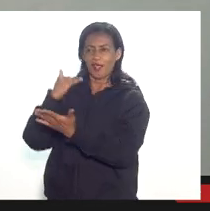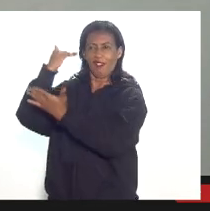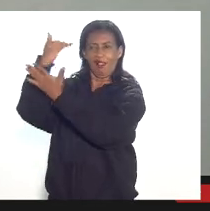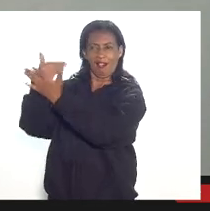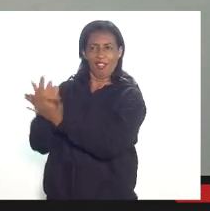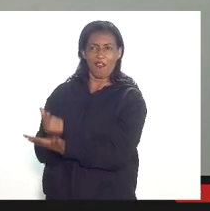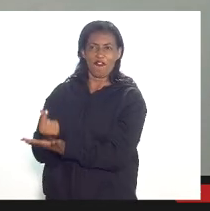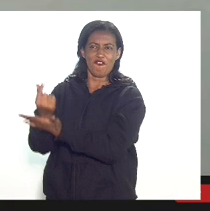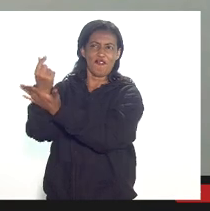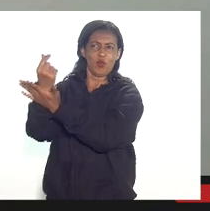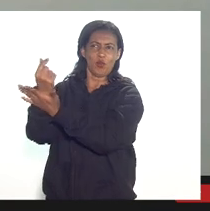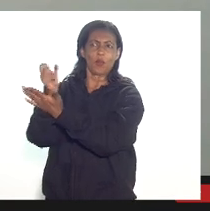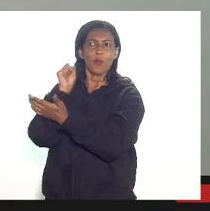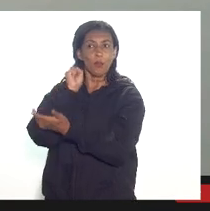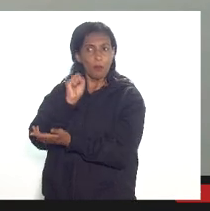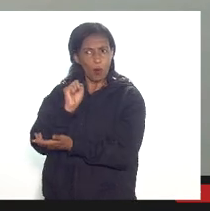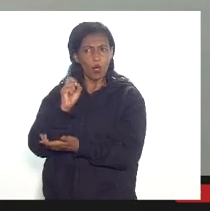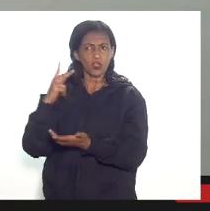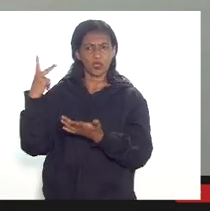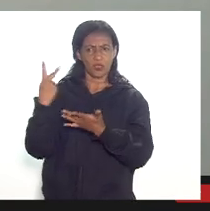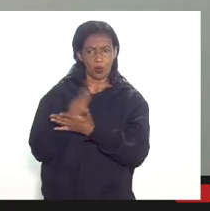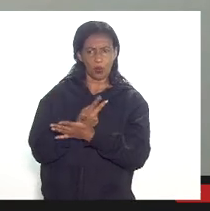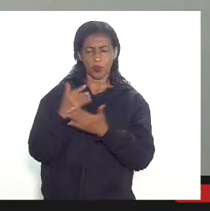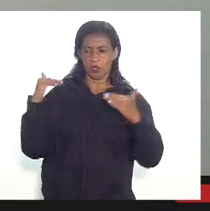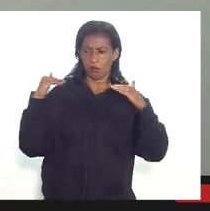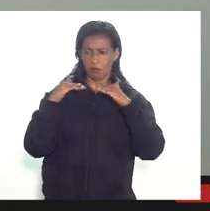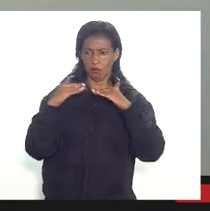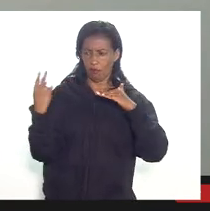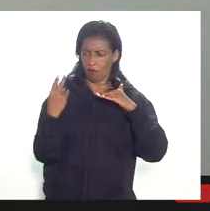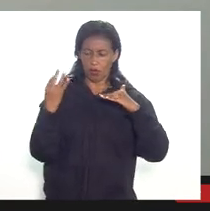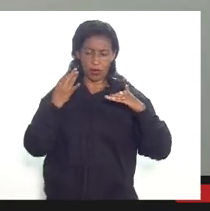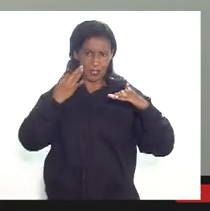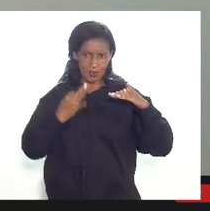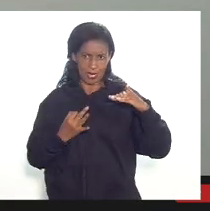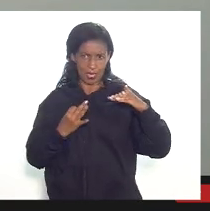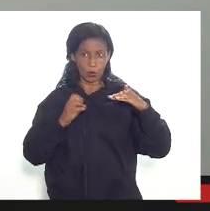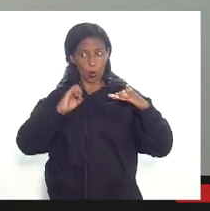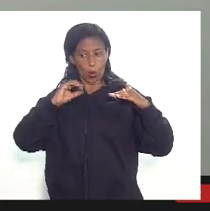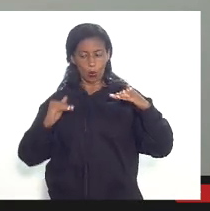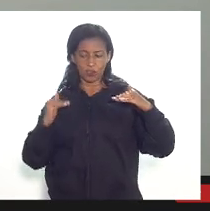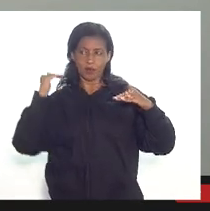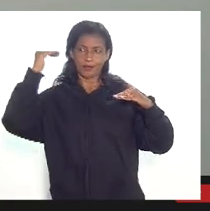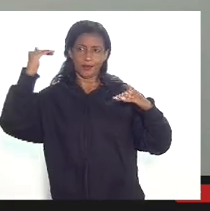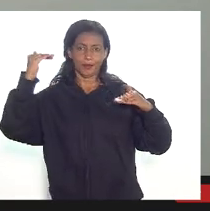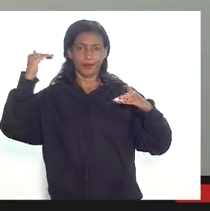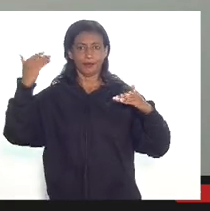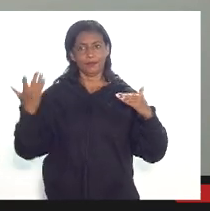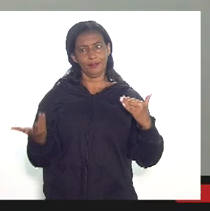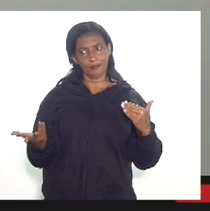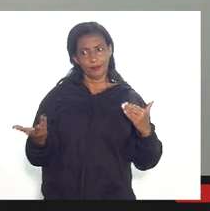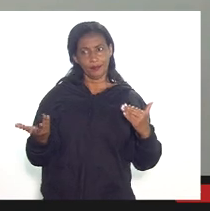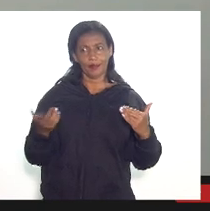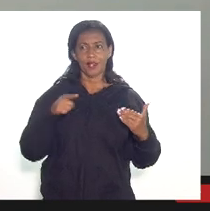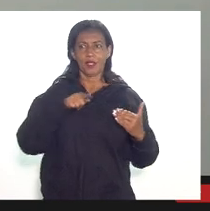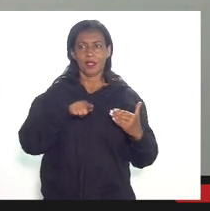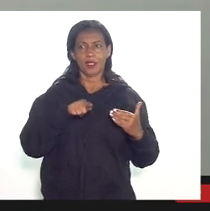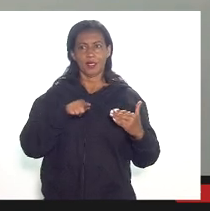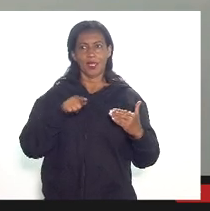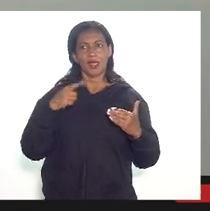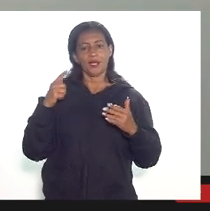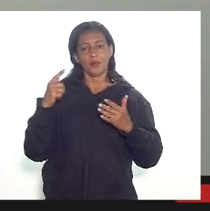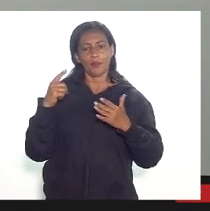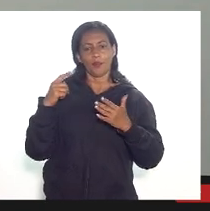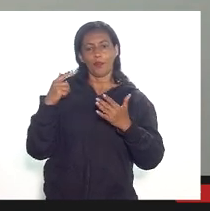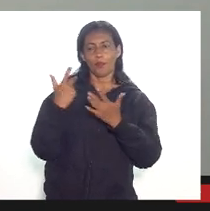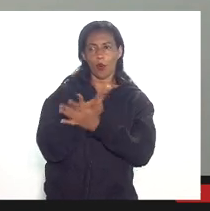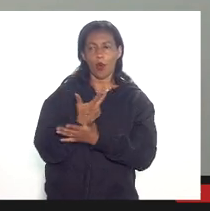pode ser que ela de fato tenha sido para um campo mas ela está num valor que não é adequado e a questão da duplicidade para o senhor ter